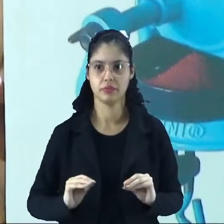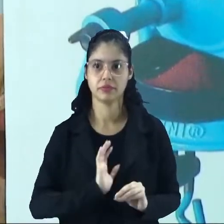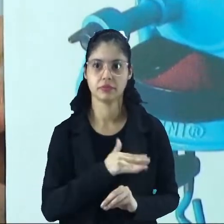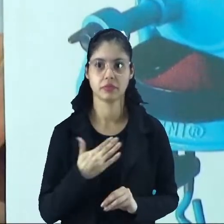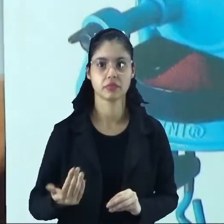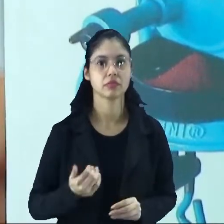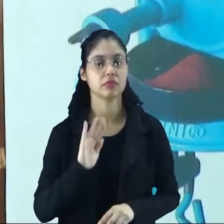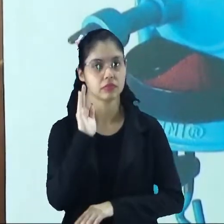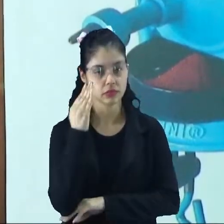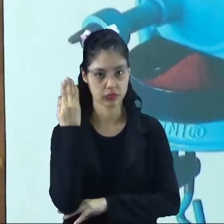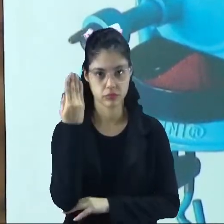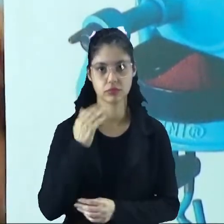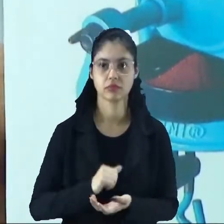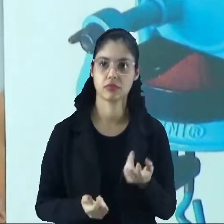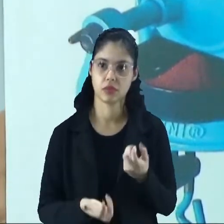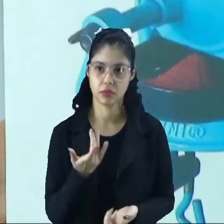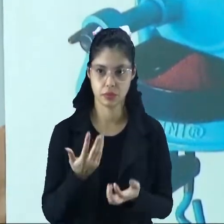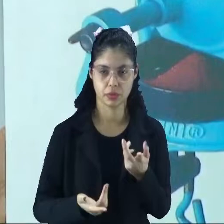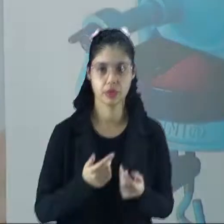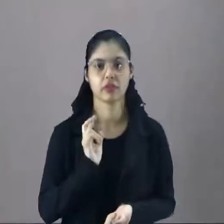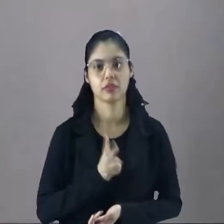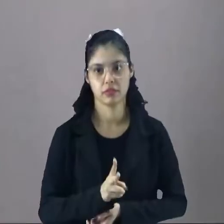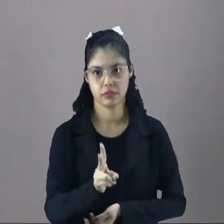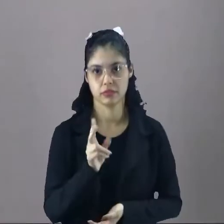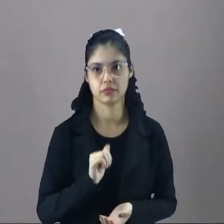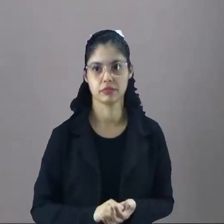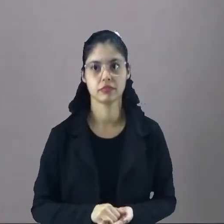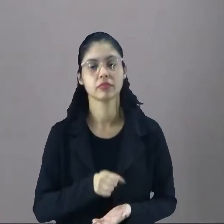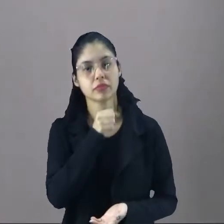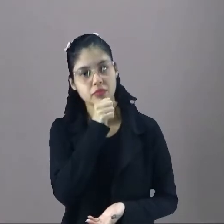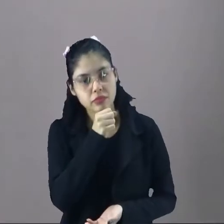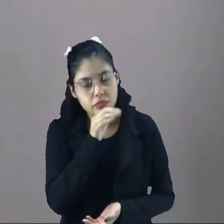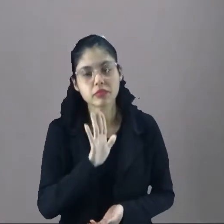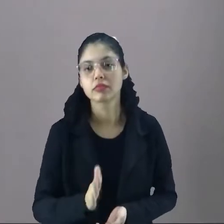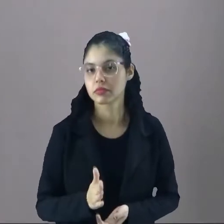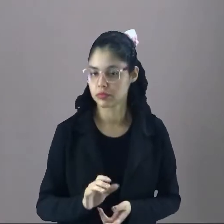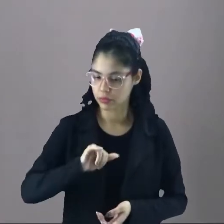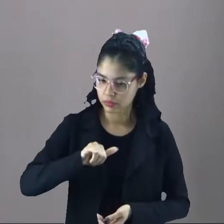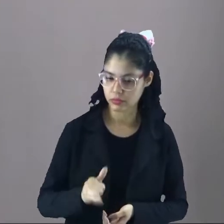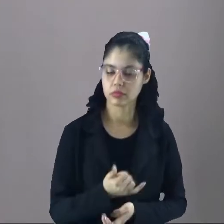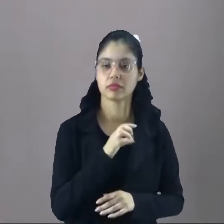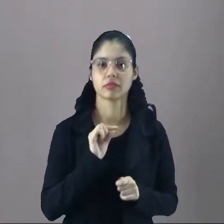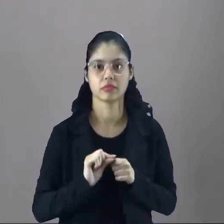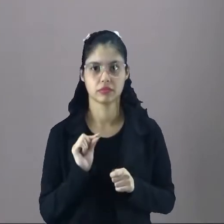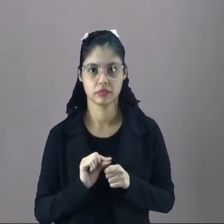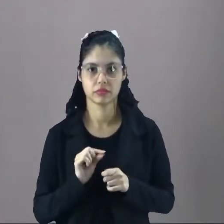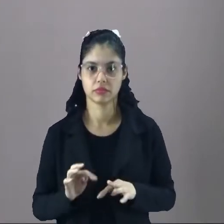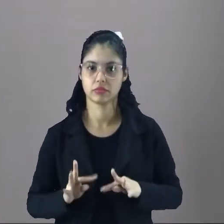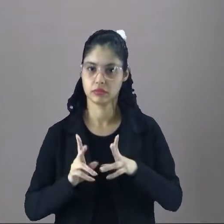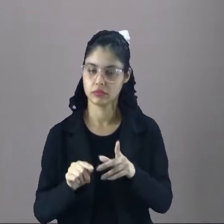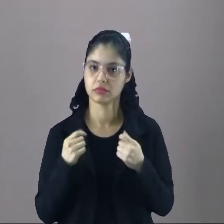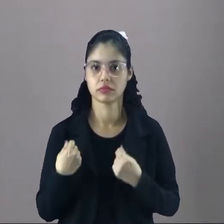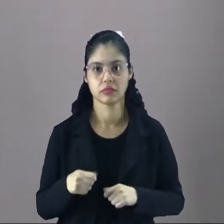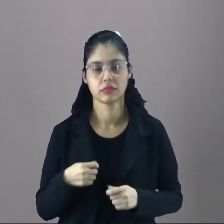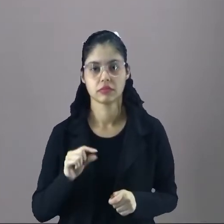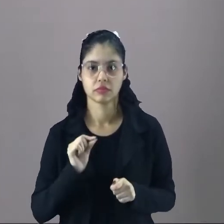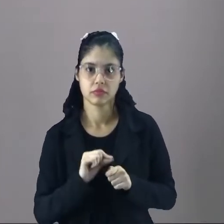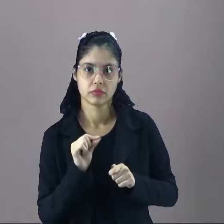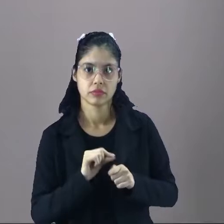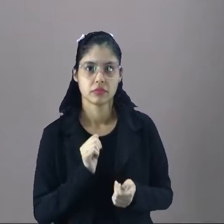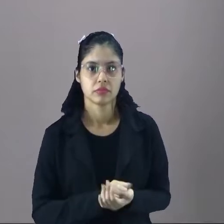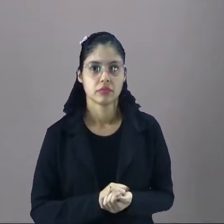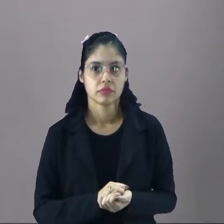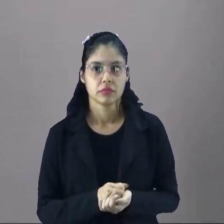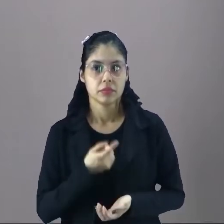Enquanto tem madeira, o fogo ficava aceso. Então, a avó já ia aproveitando para fazer tudo o que tivesse que fazer.